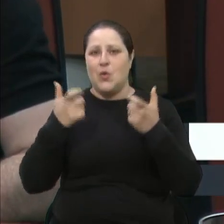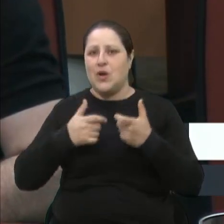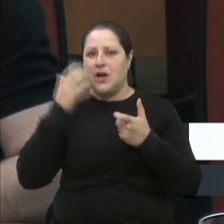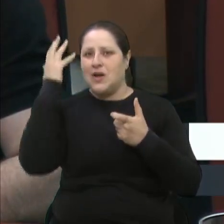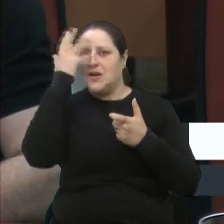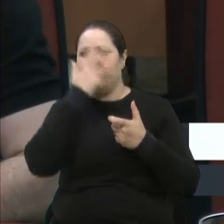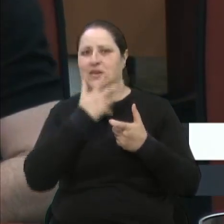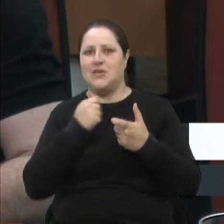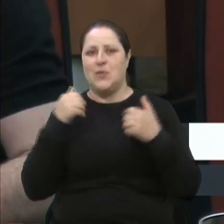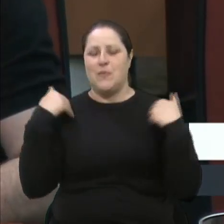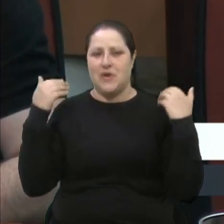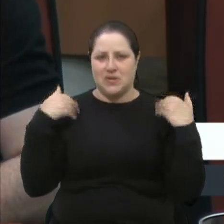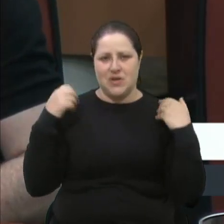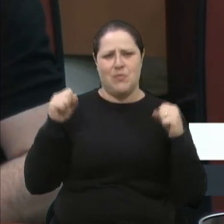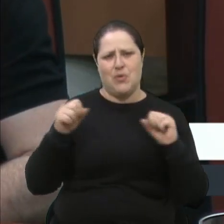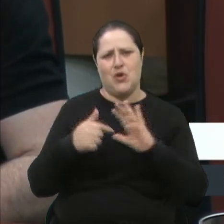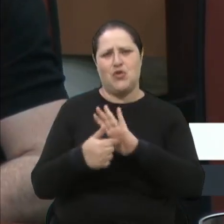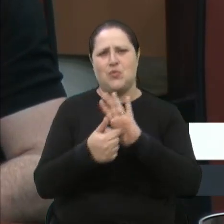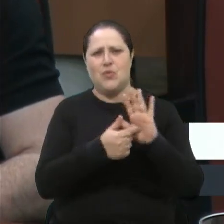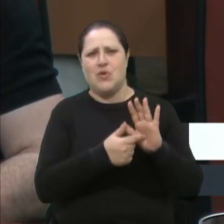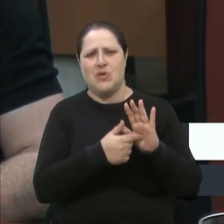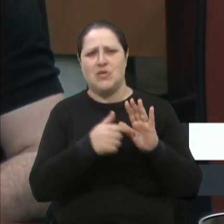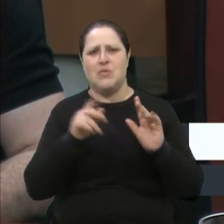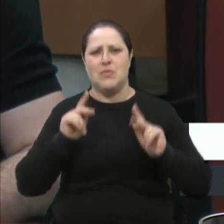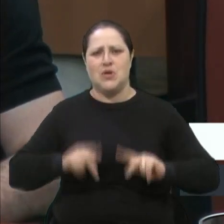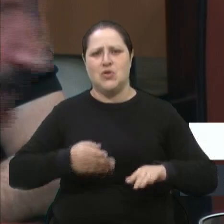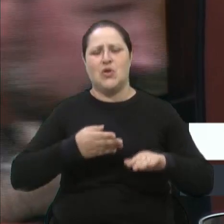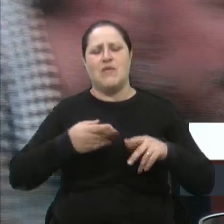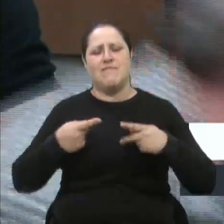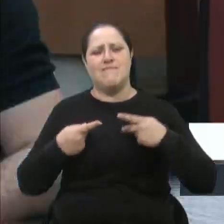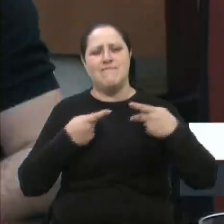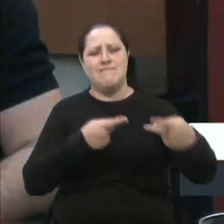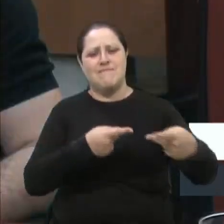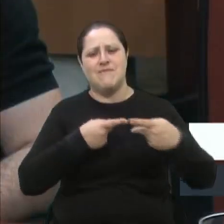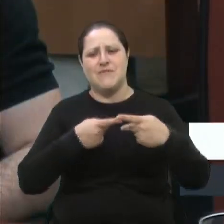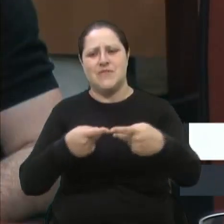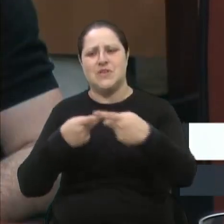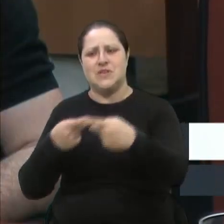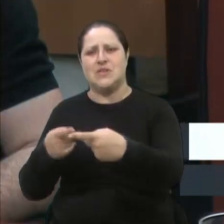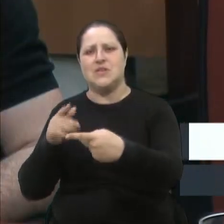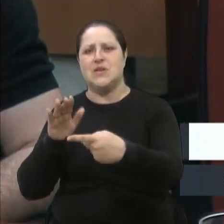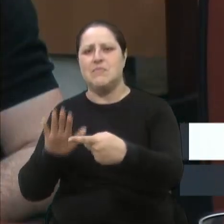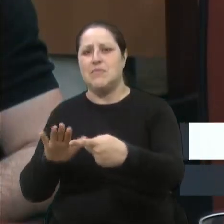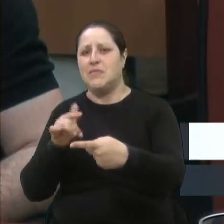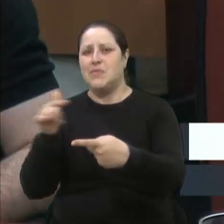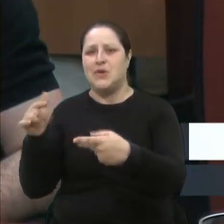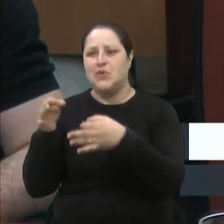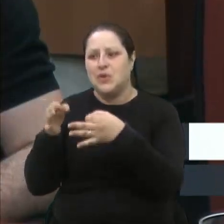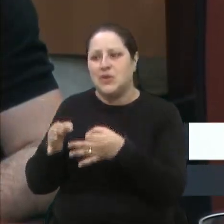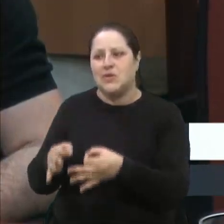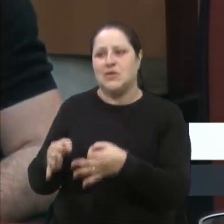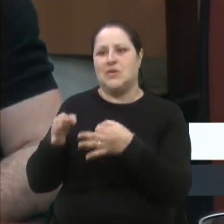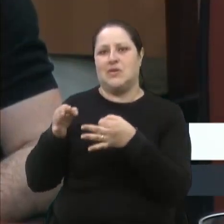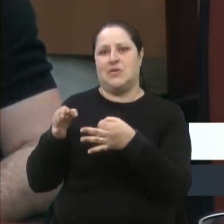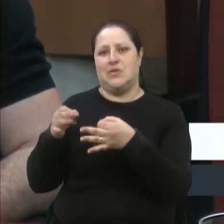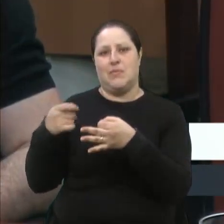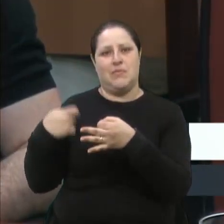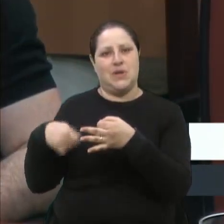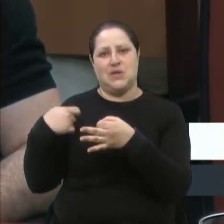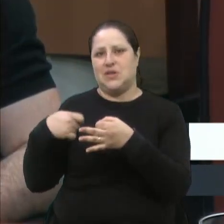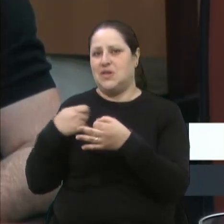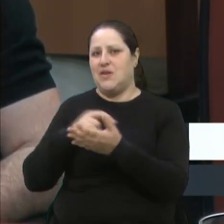para poder ser visitados, oferecidos, mas temos essas incertezas, precisamos de vários